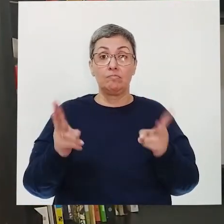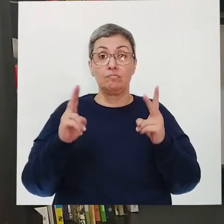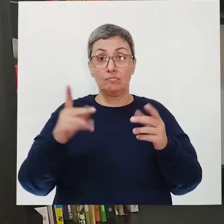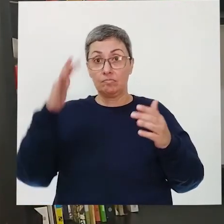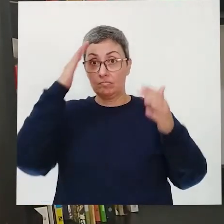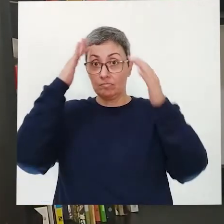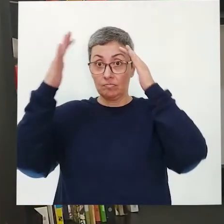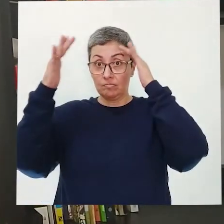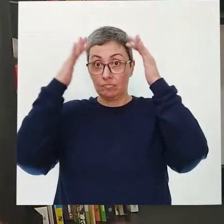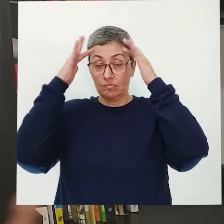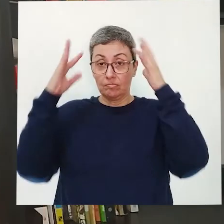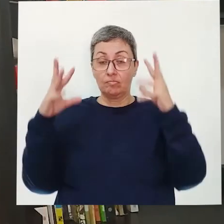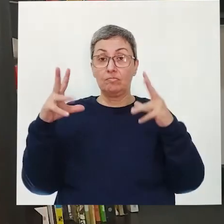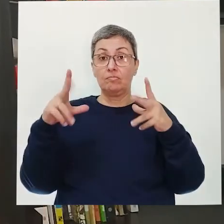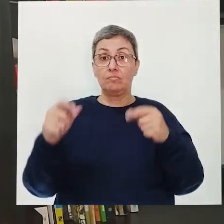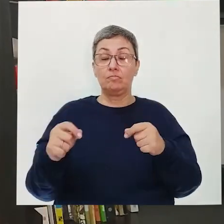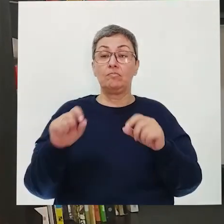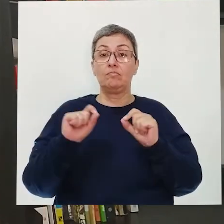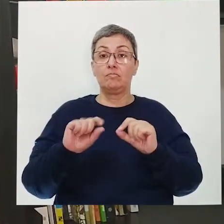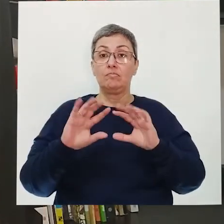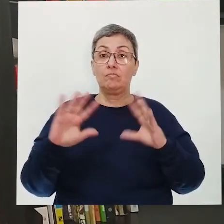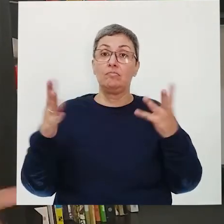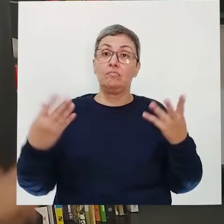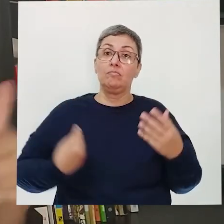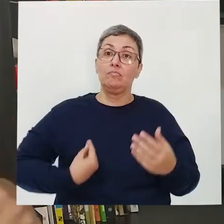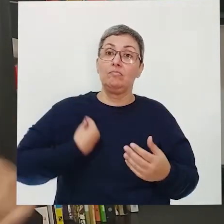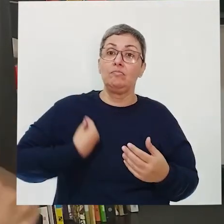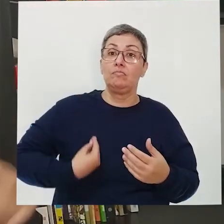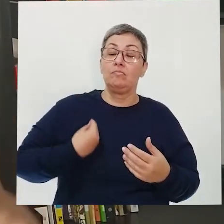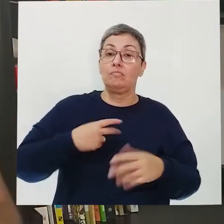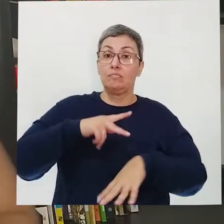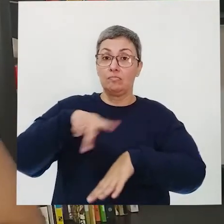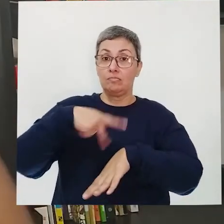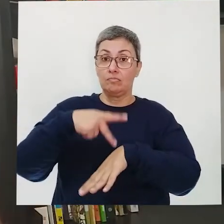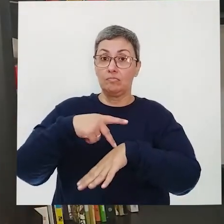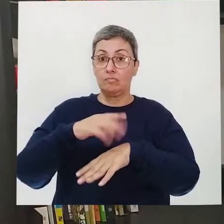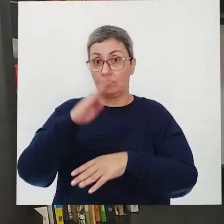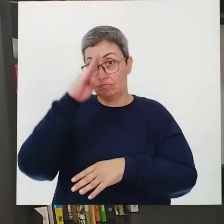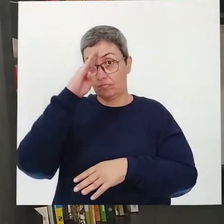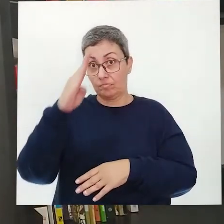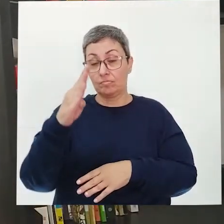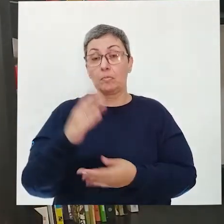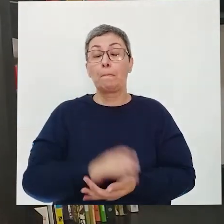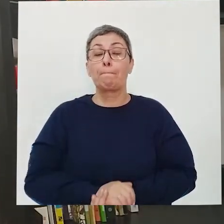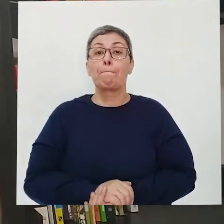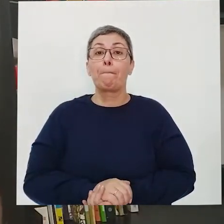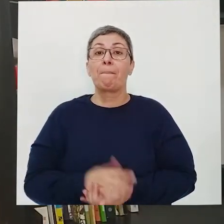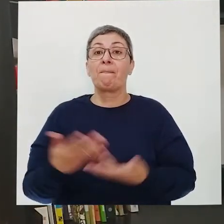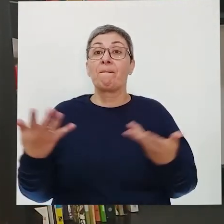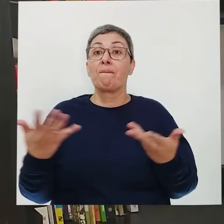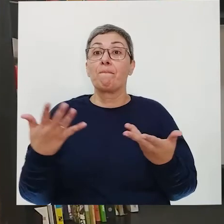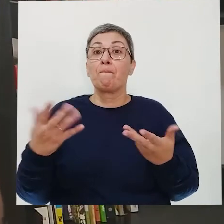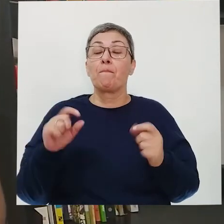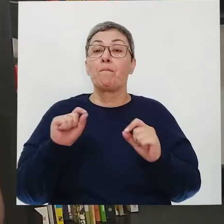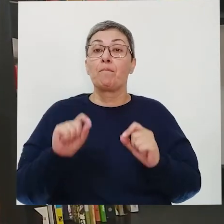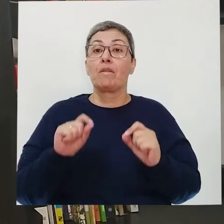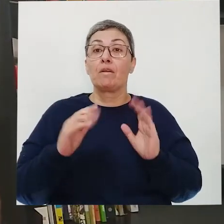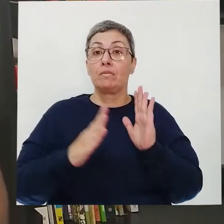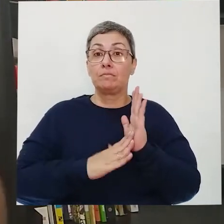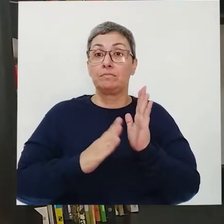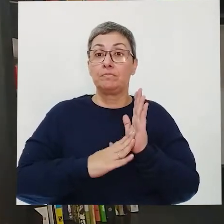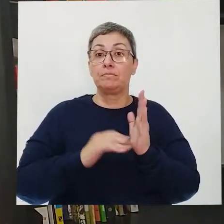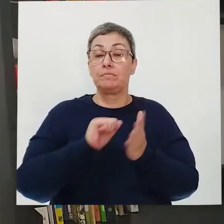que estar refletindo sobre tudo que acontece na nossa vida e no nosso país, principalmente. Vamos para a nossa